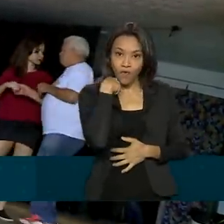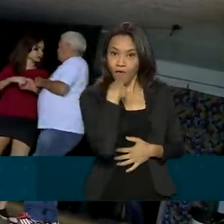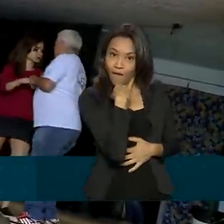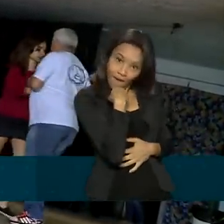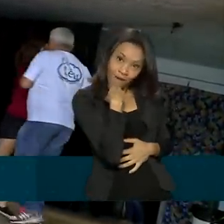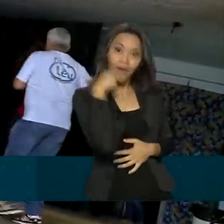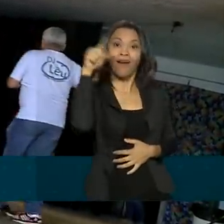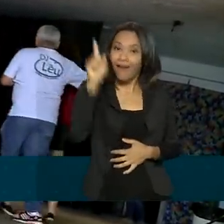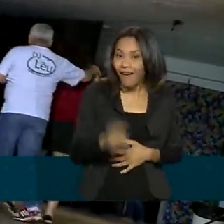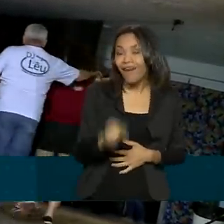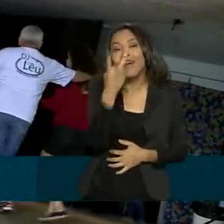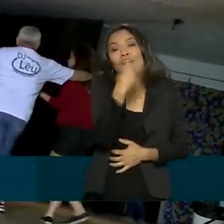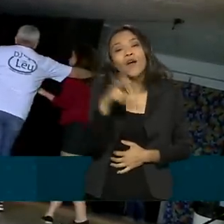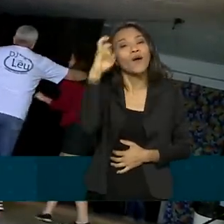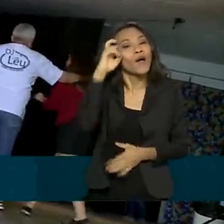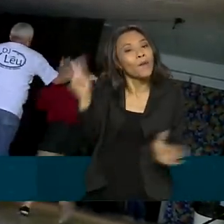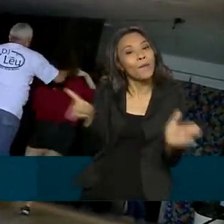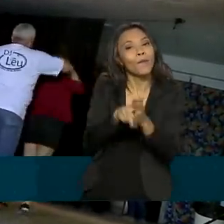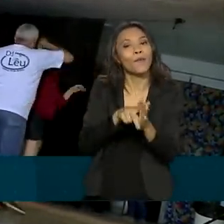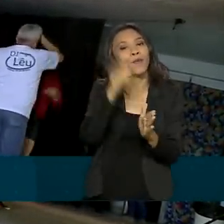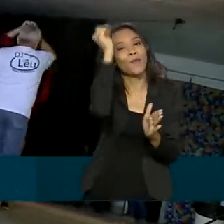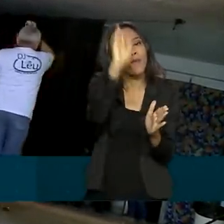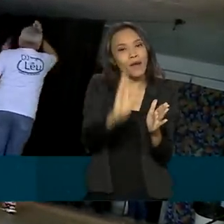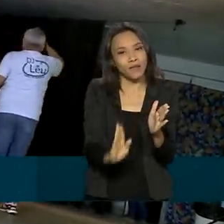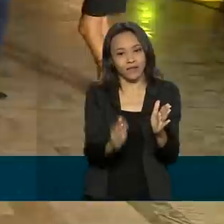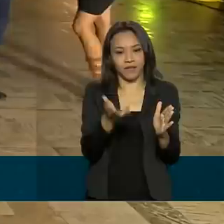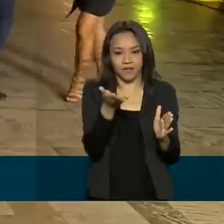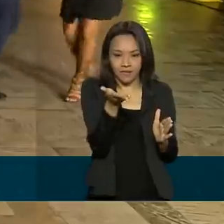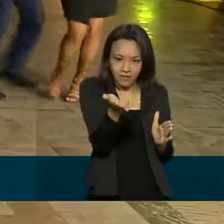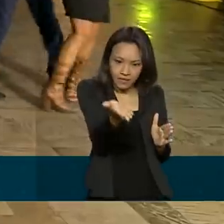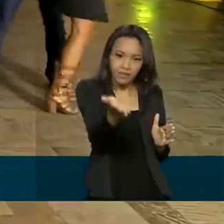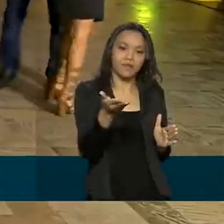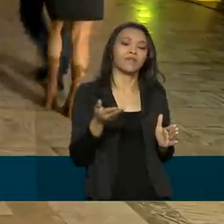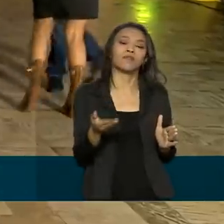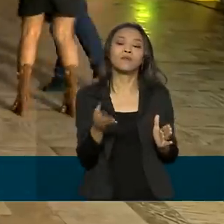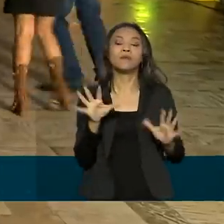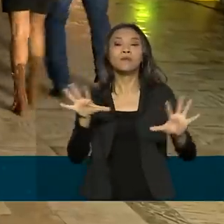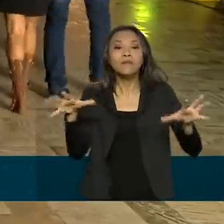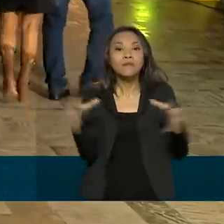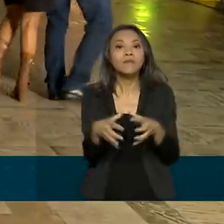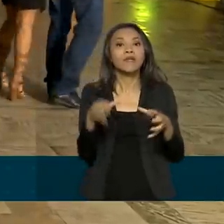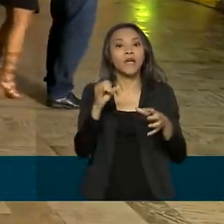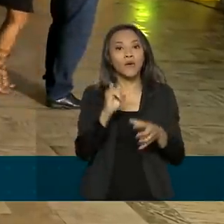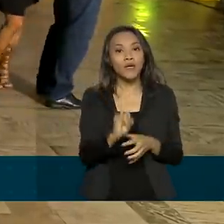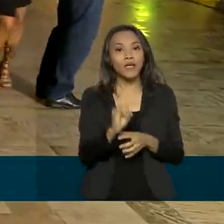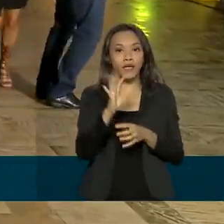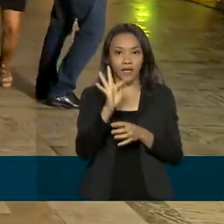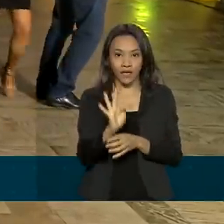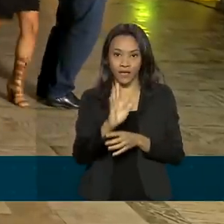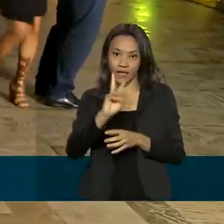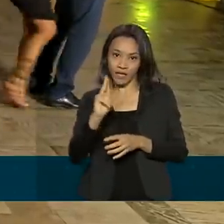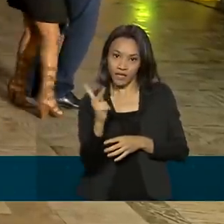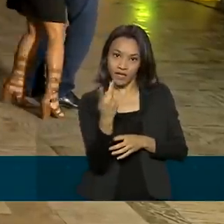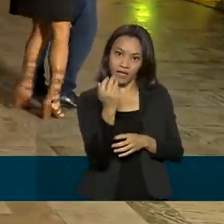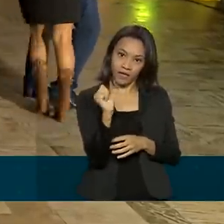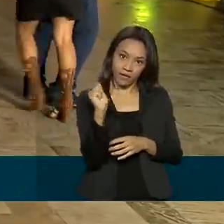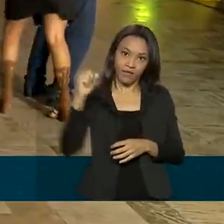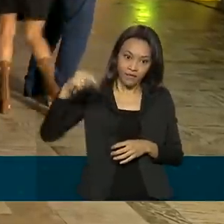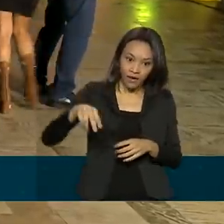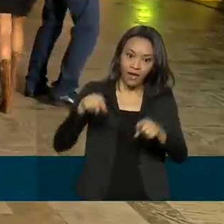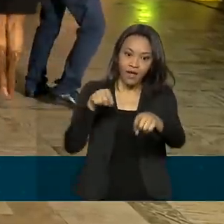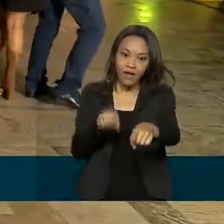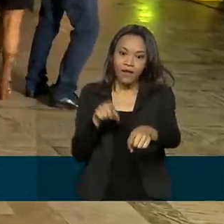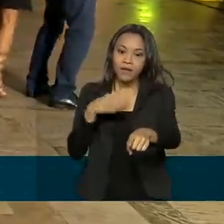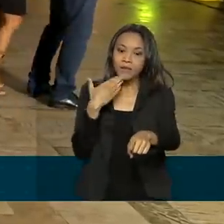patrimônio cultural brasileiro. O Instituto do Patrimônio Histórico e Artístico Nacional, o IFAM, considerou válido o pedido